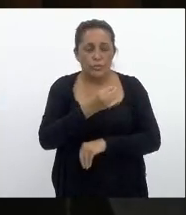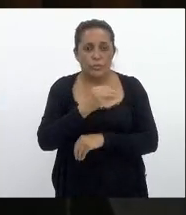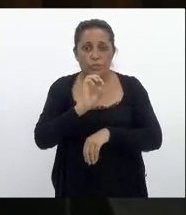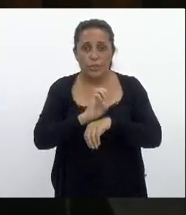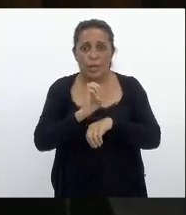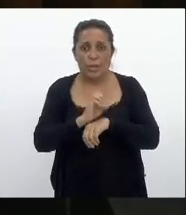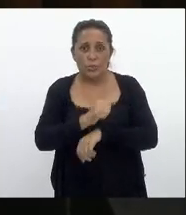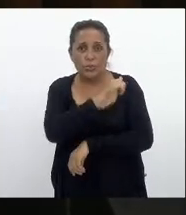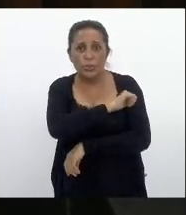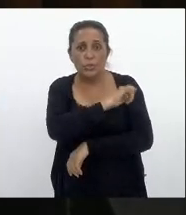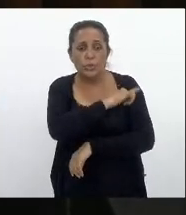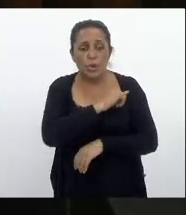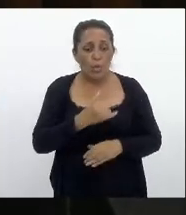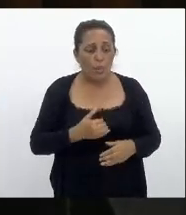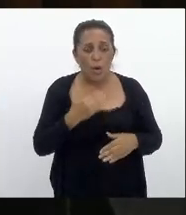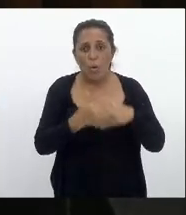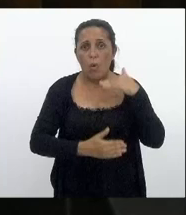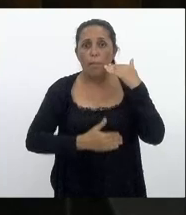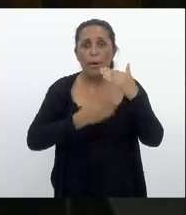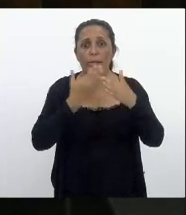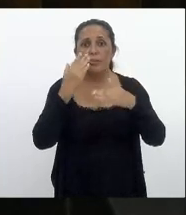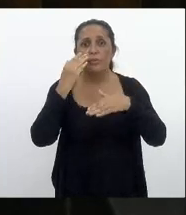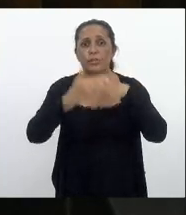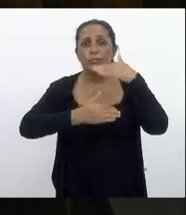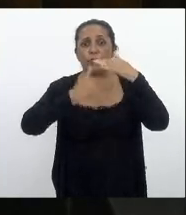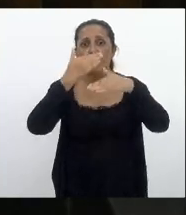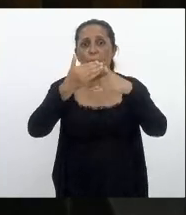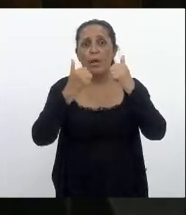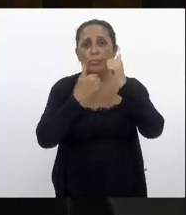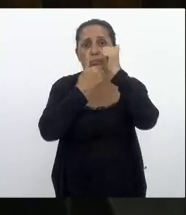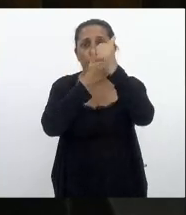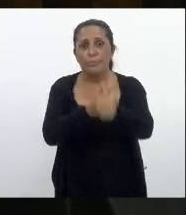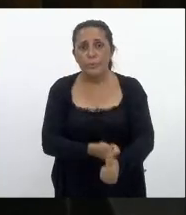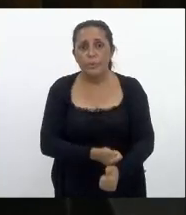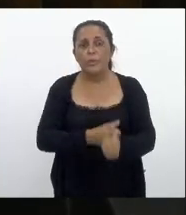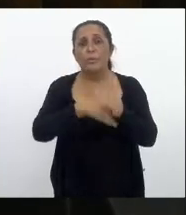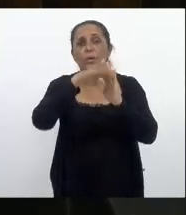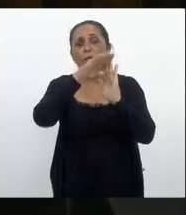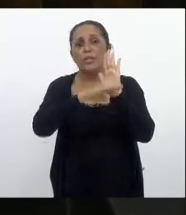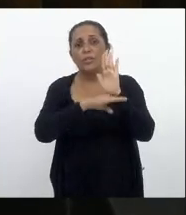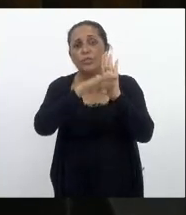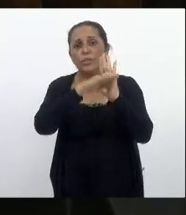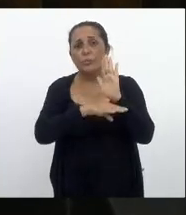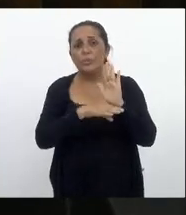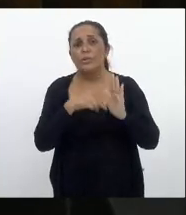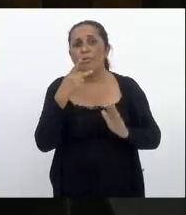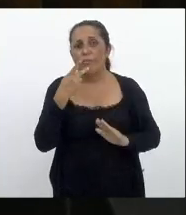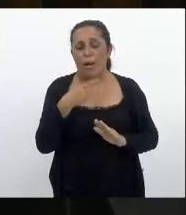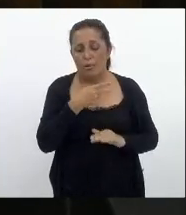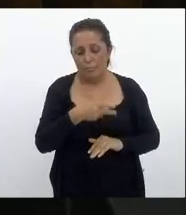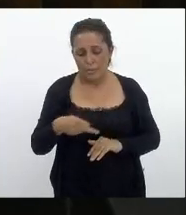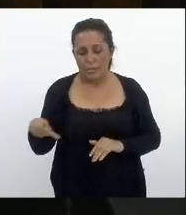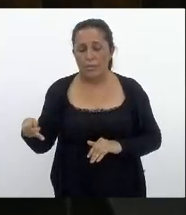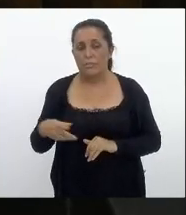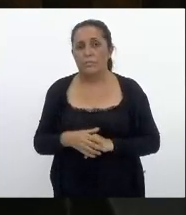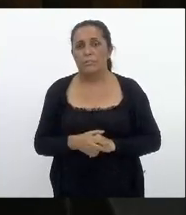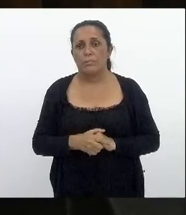acompanhar o desenvolvimento o que aconteceria durante esse regime mas eu digo aqui presidente